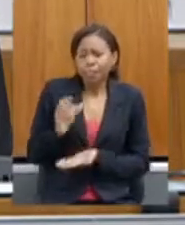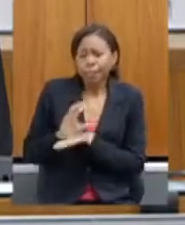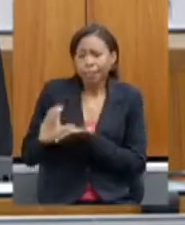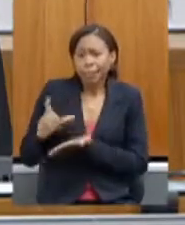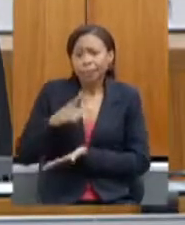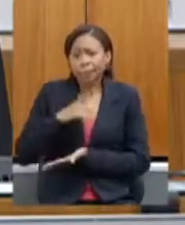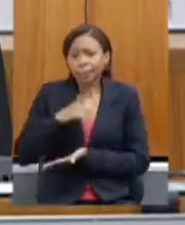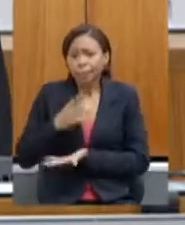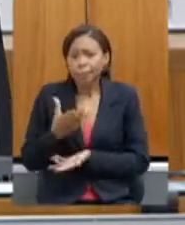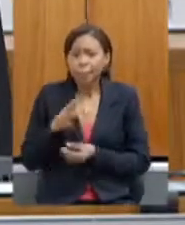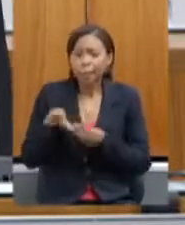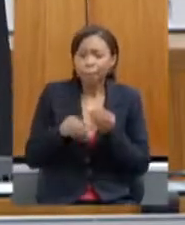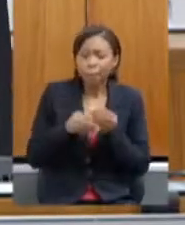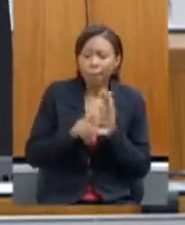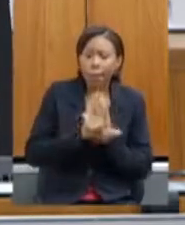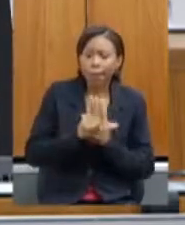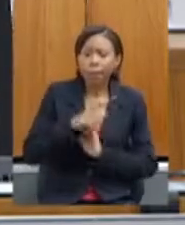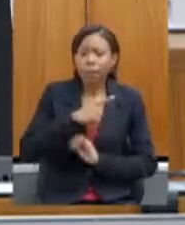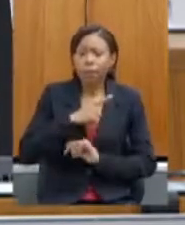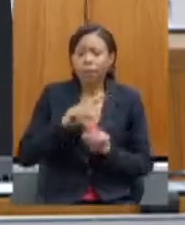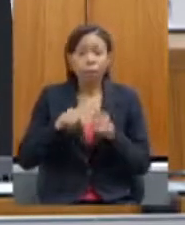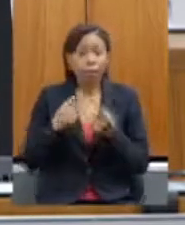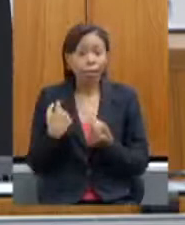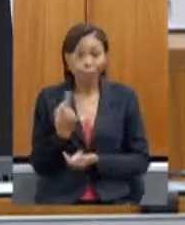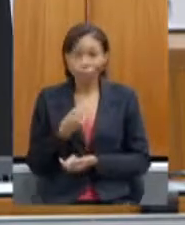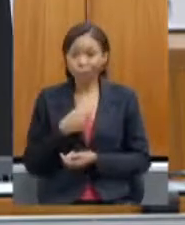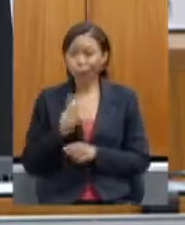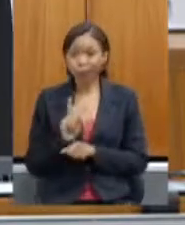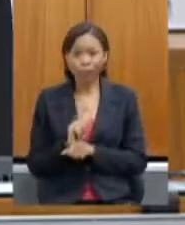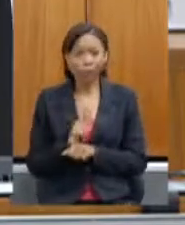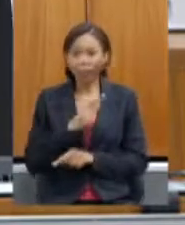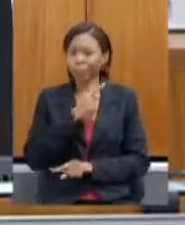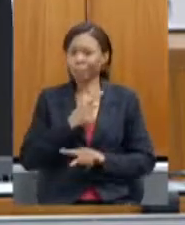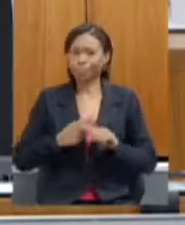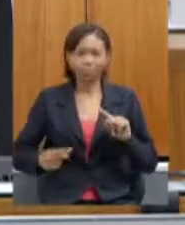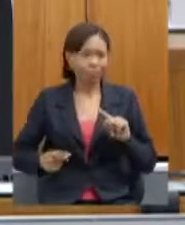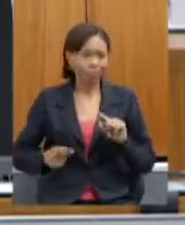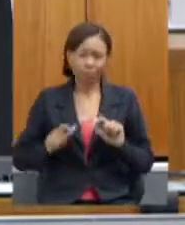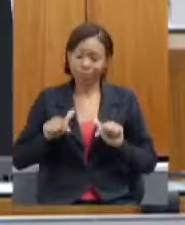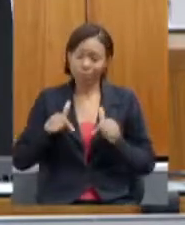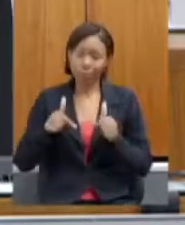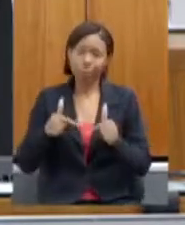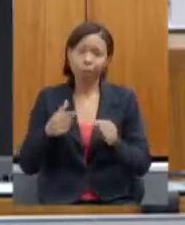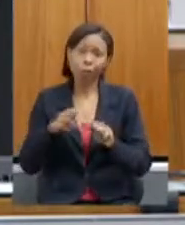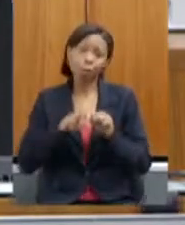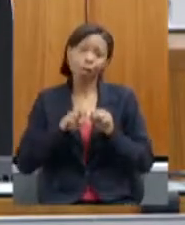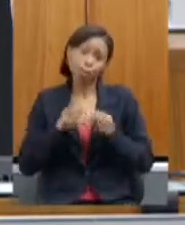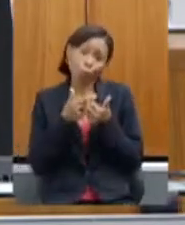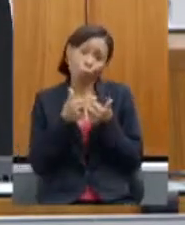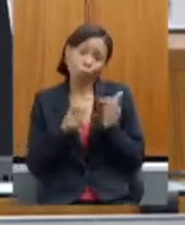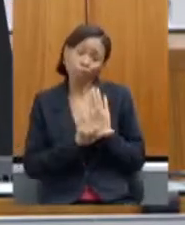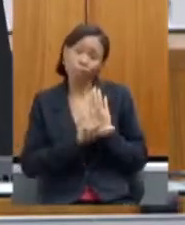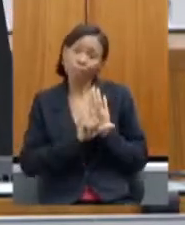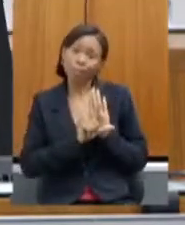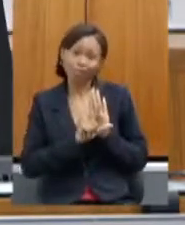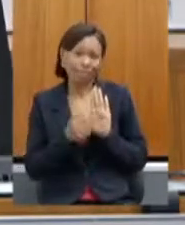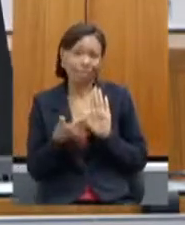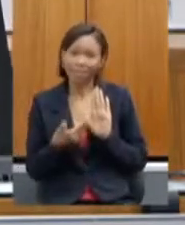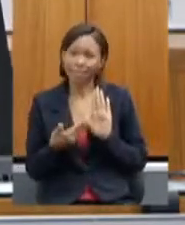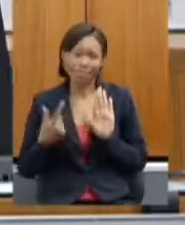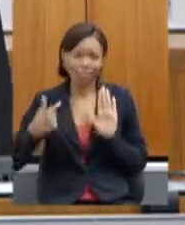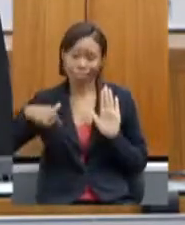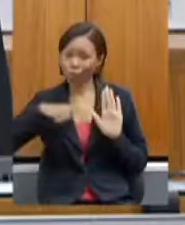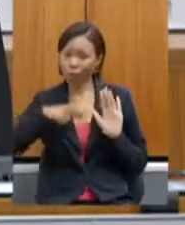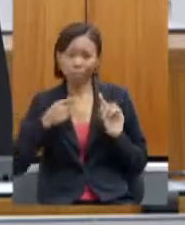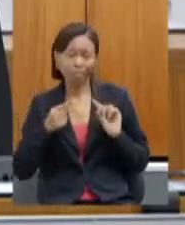em muitas situações somos impedidos de fazer a ação por questões legais que fogem da nossa alçada. Então,